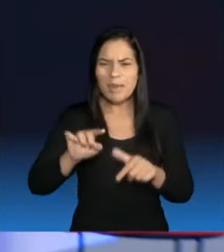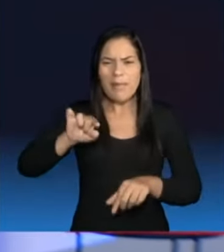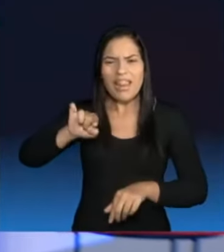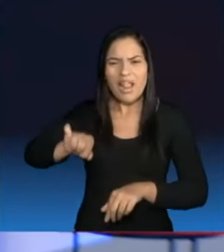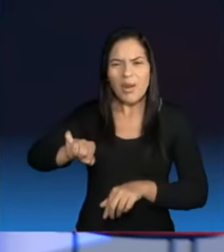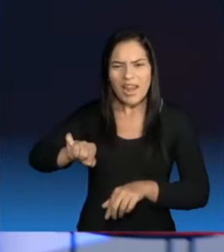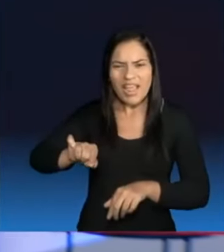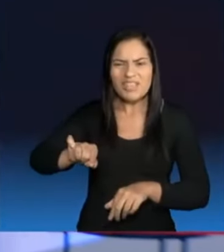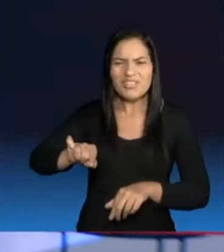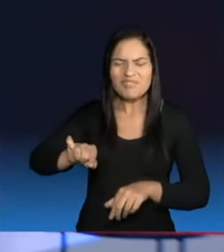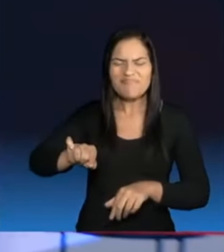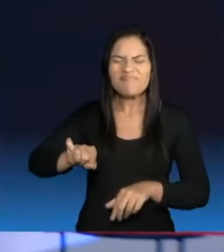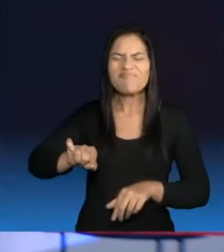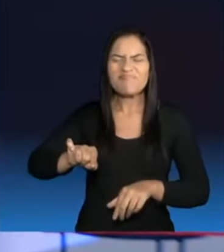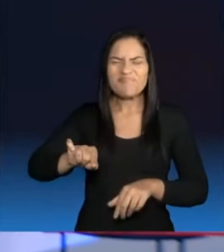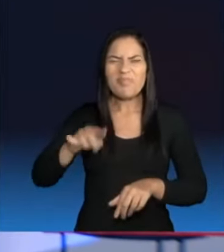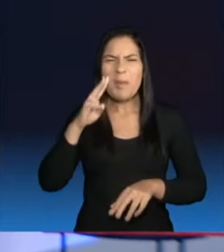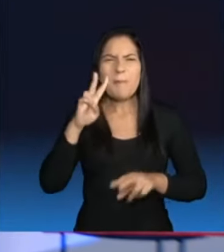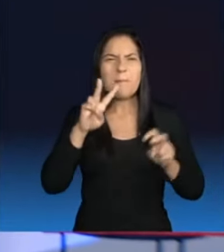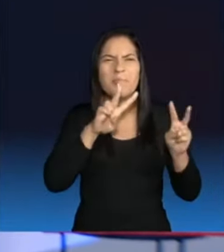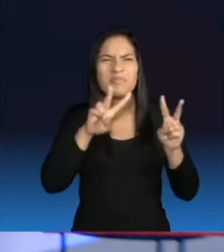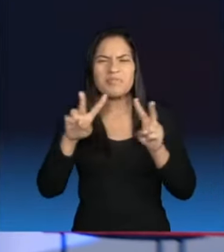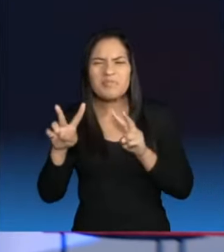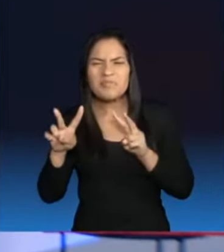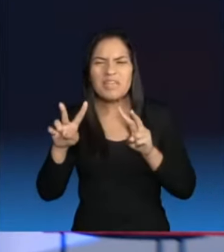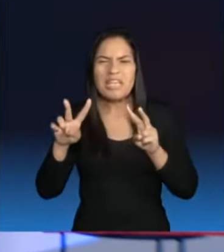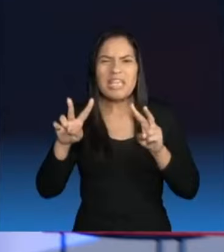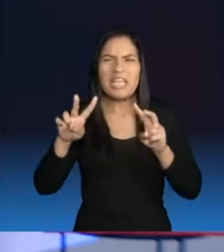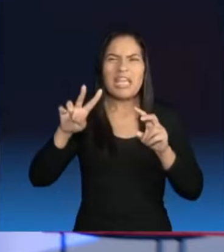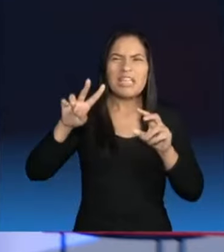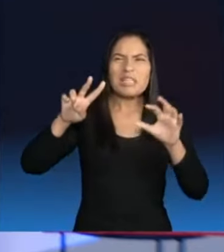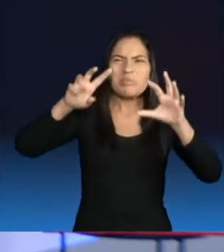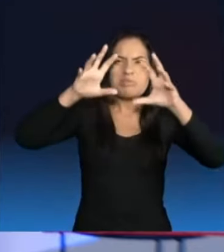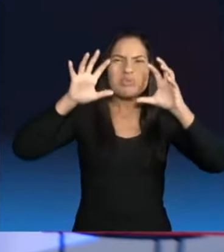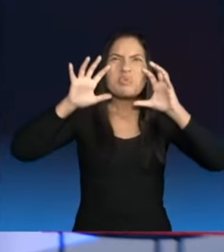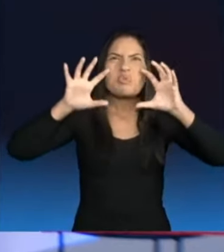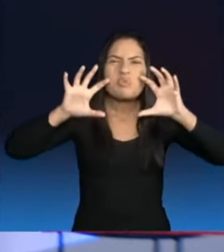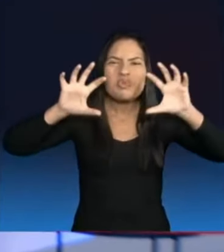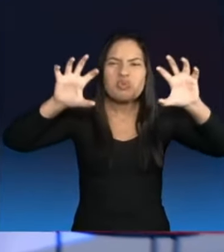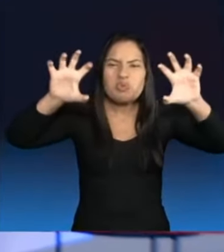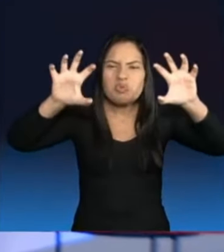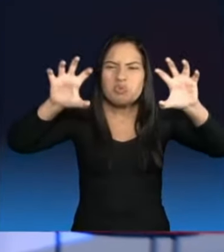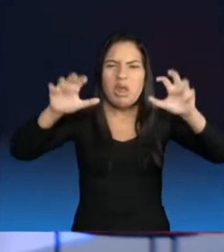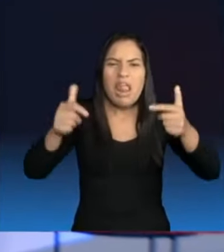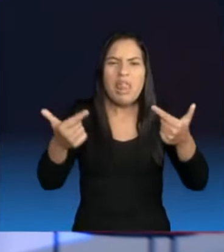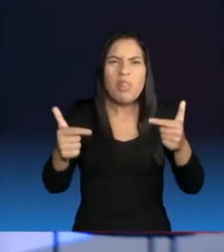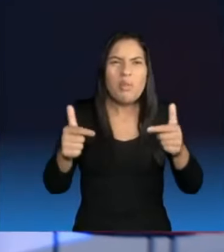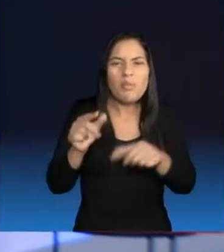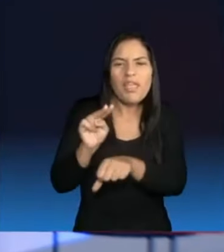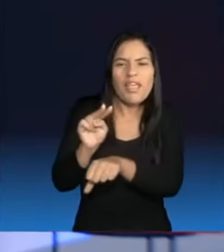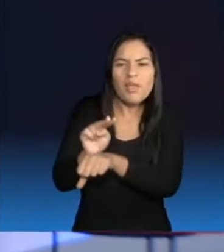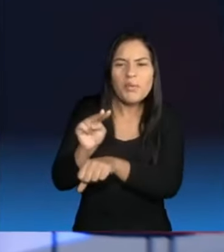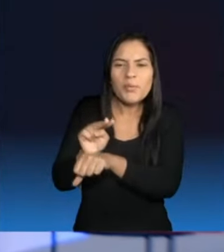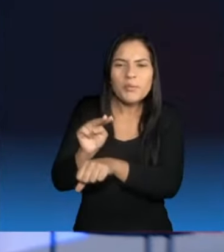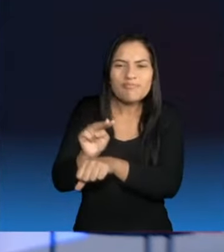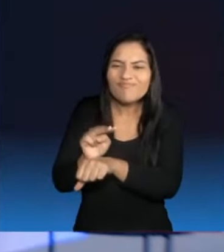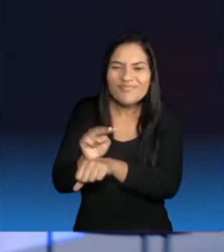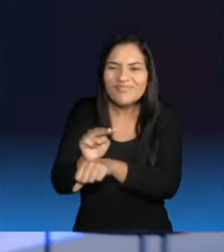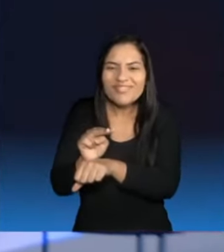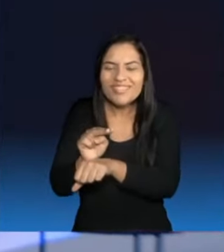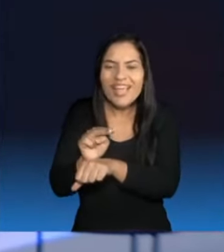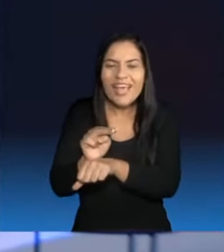é cheio de infiltração, é cheio de mofo, não tem o menor cuidado de manutenção. Nós temos visto servidores